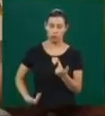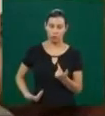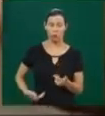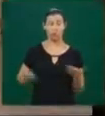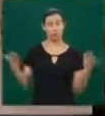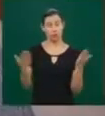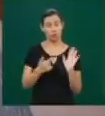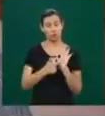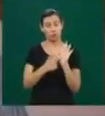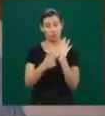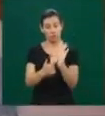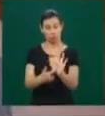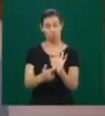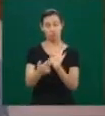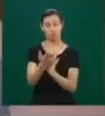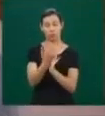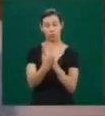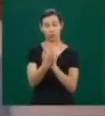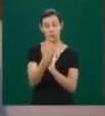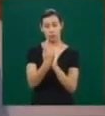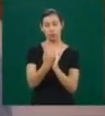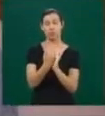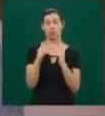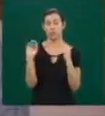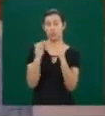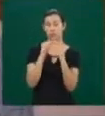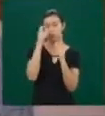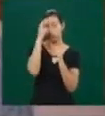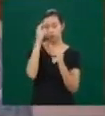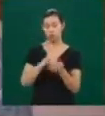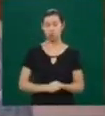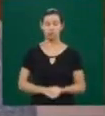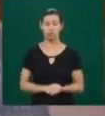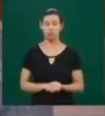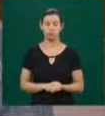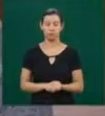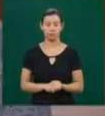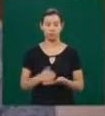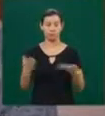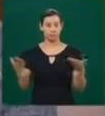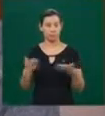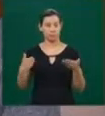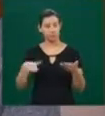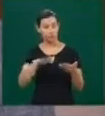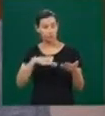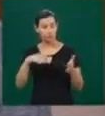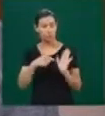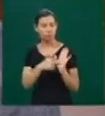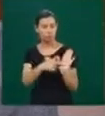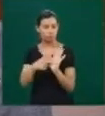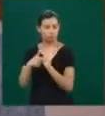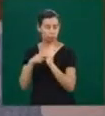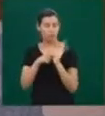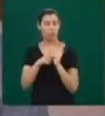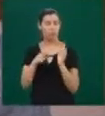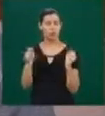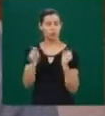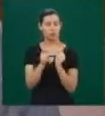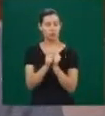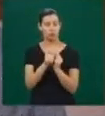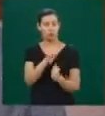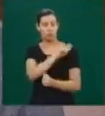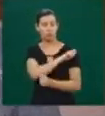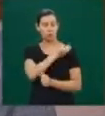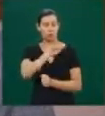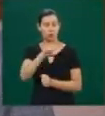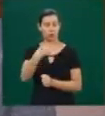partir do momento que a gente pega um espaço como este, vai trabalhar com associados da Aparo, como no caso são associados da Aparo, dando a